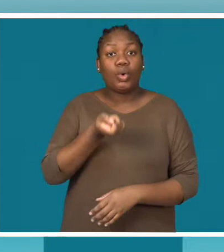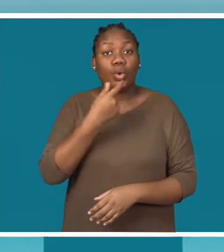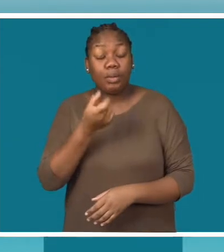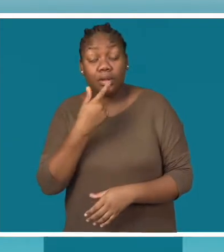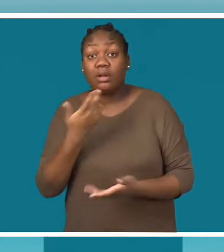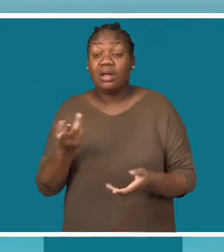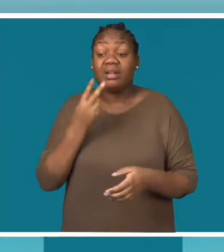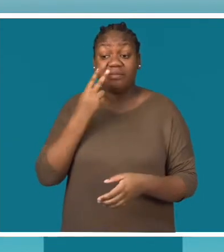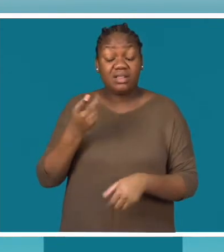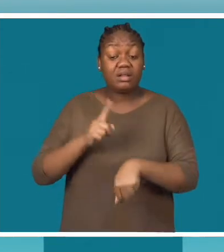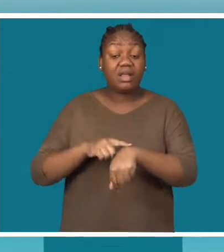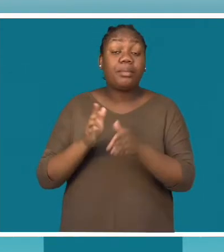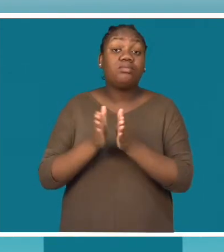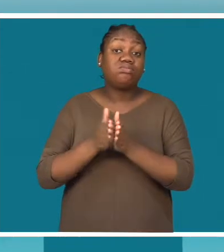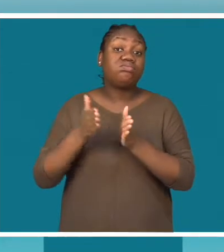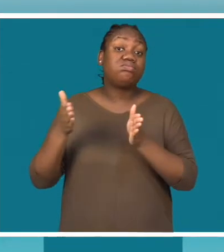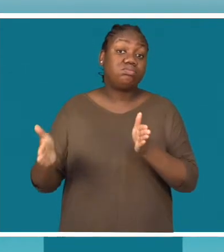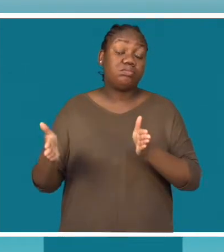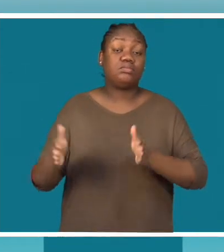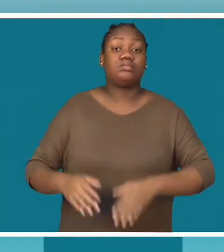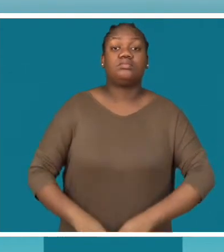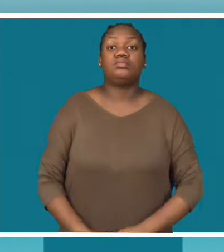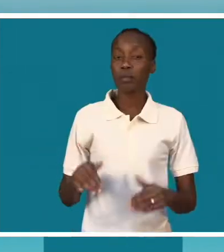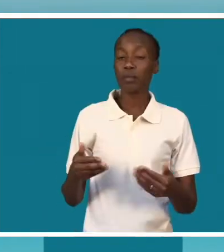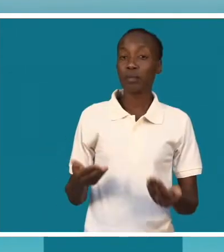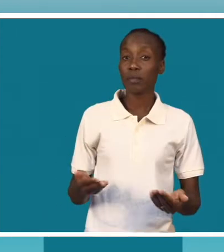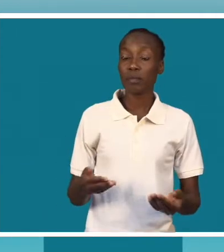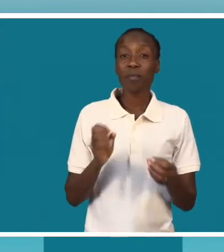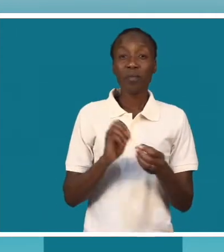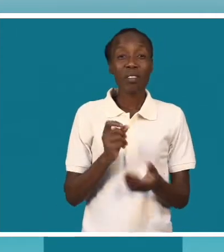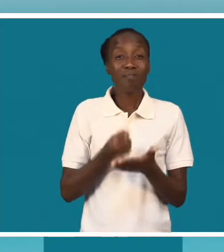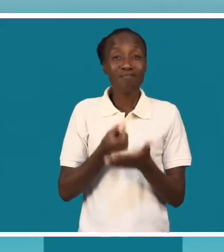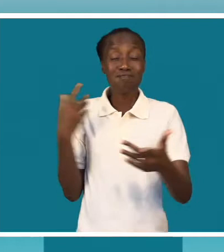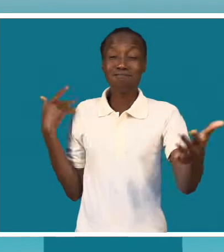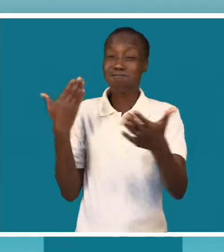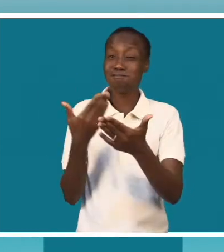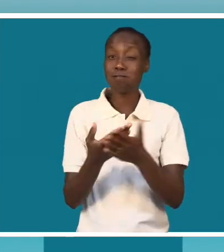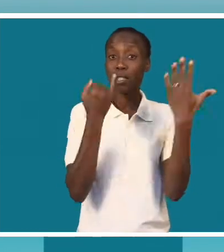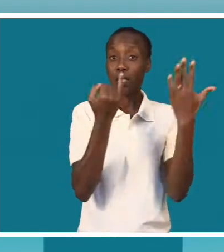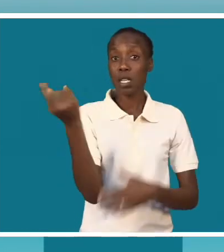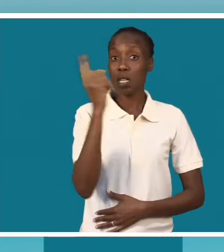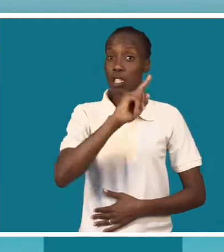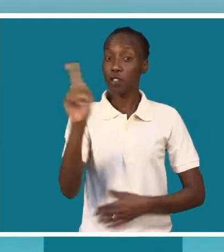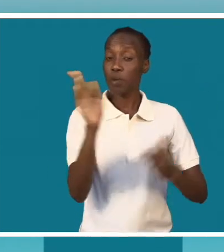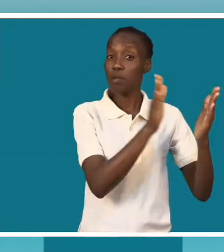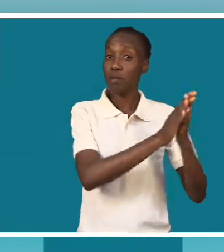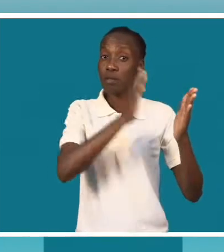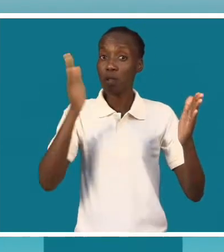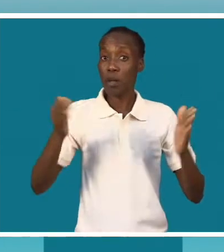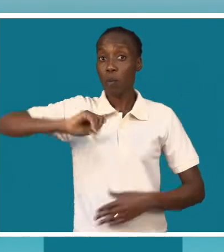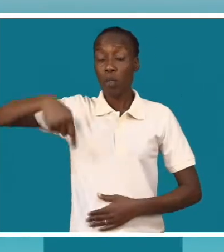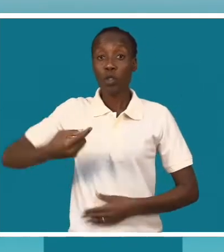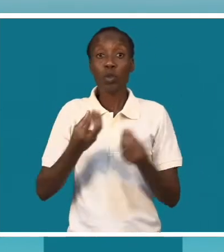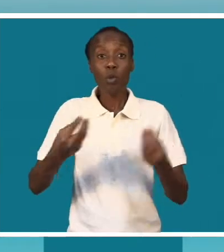da tuberculose, embora ele seja longo. Mas é um tratamento longo, no mínimo seis meses. Nós,